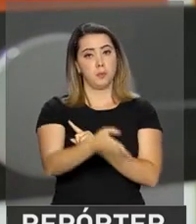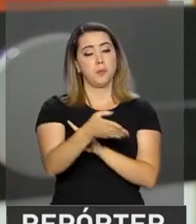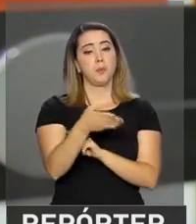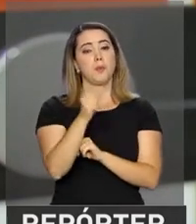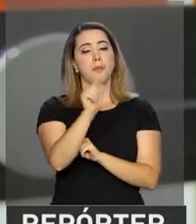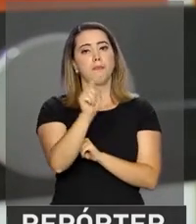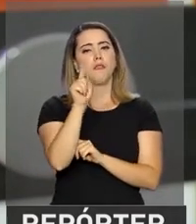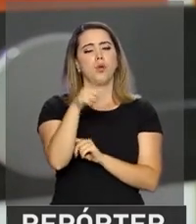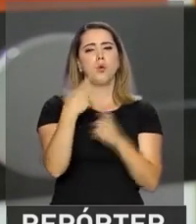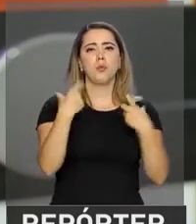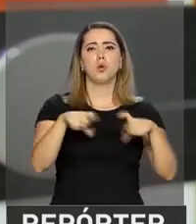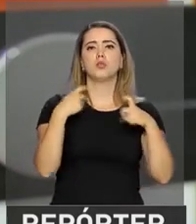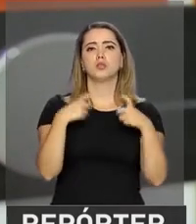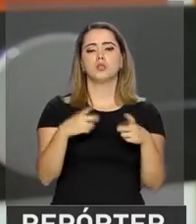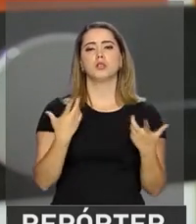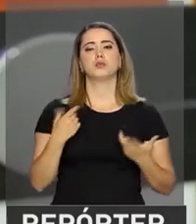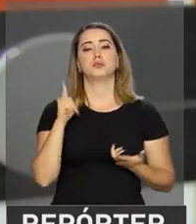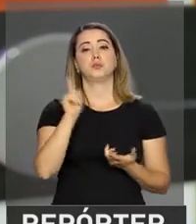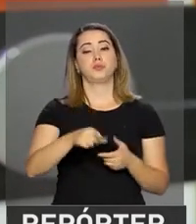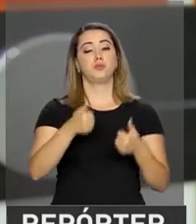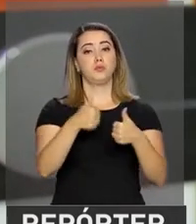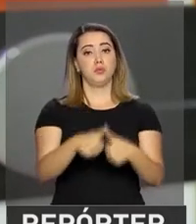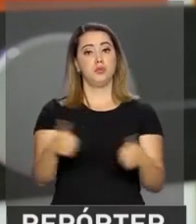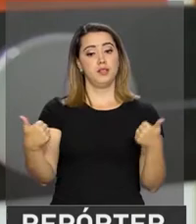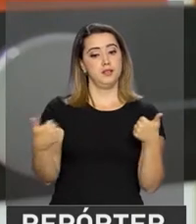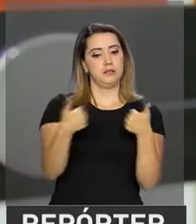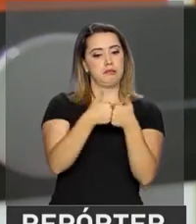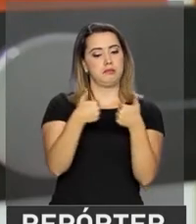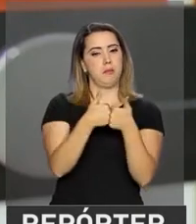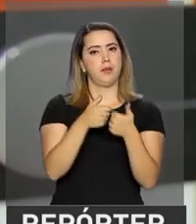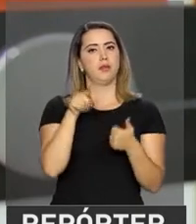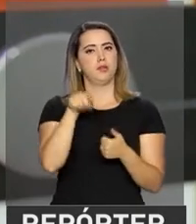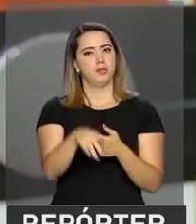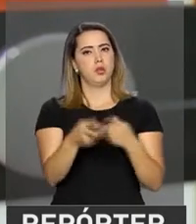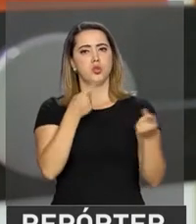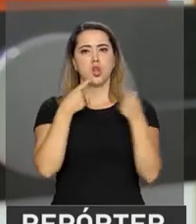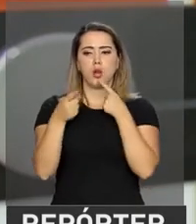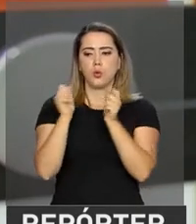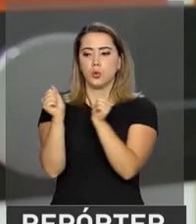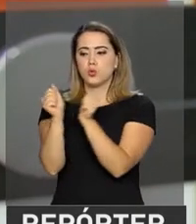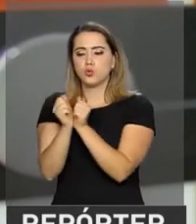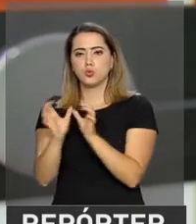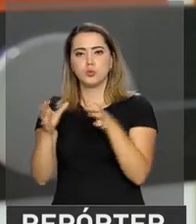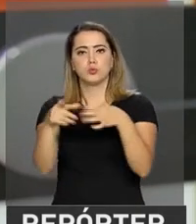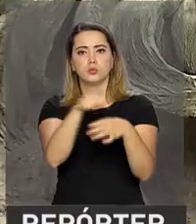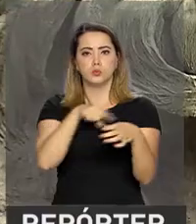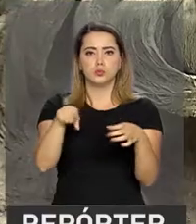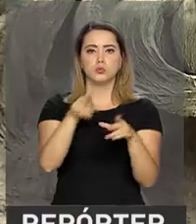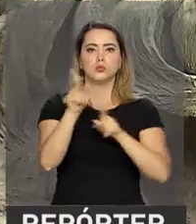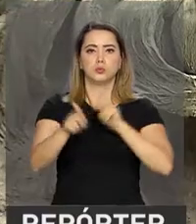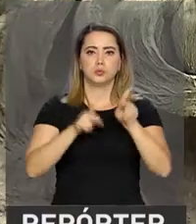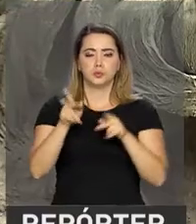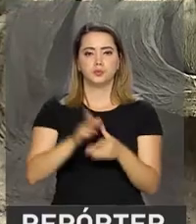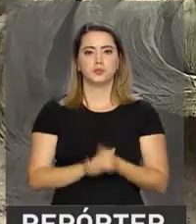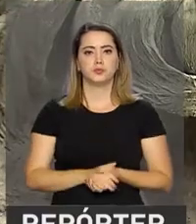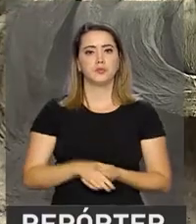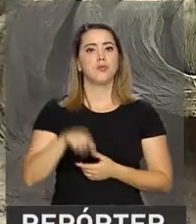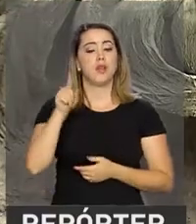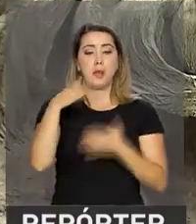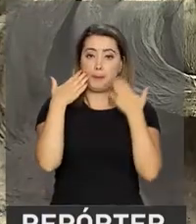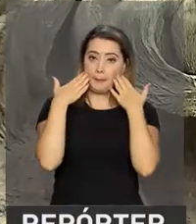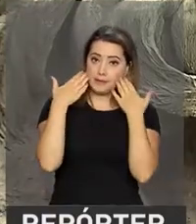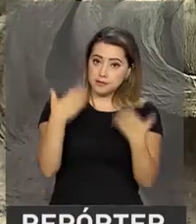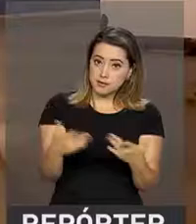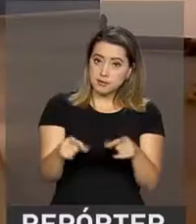com uma instituição que está próxima, que dialoga diretamente com o seu público. São exposições,